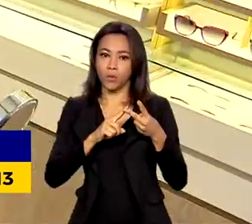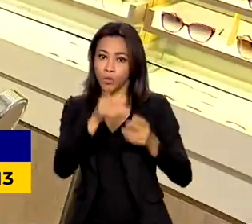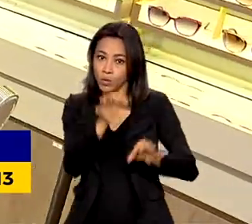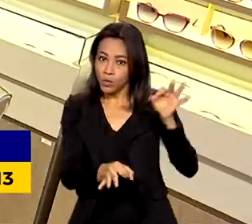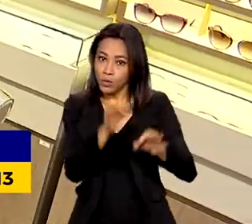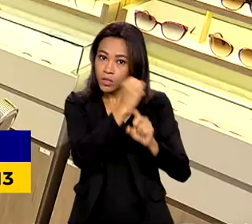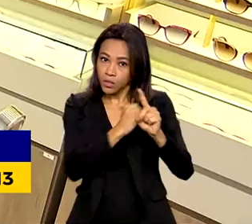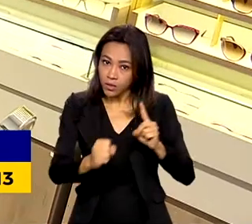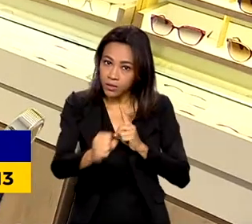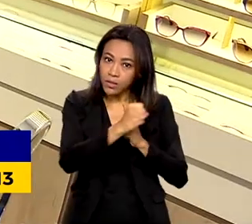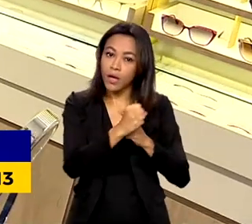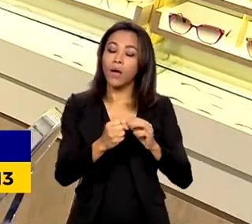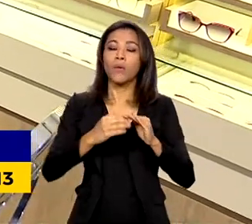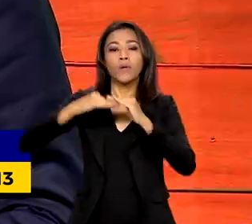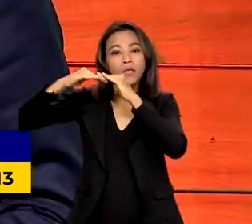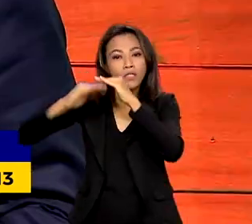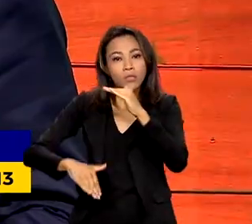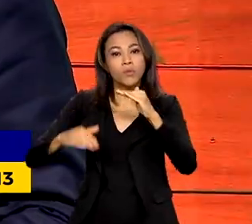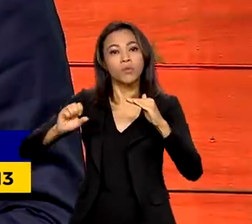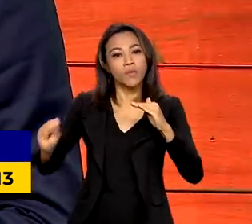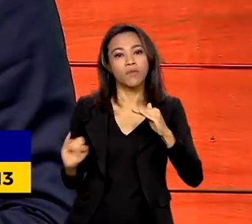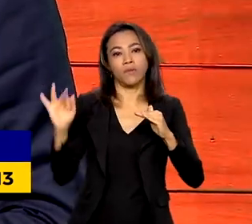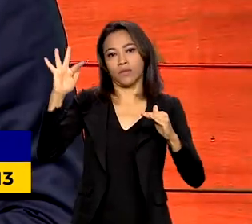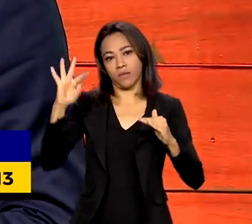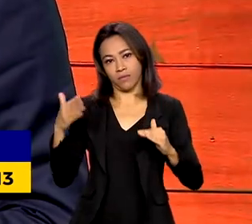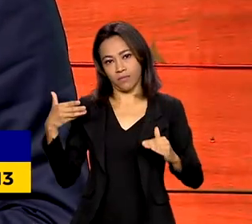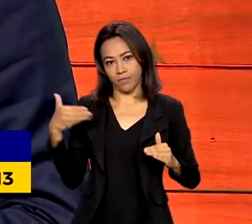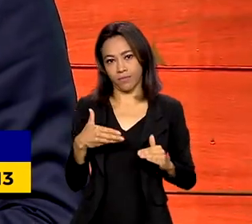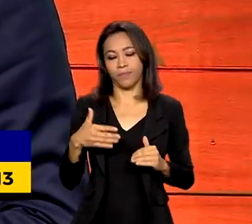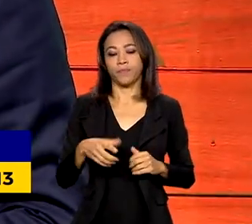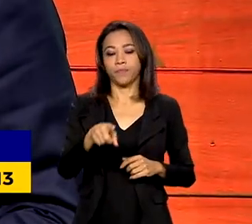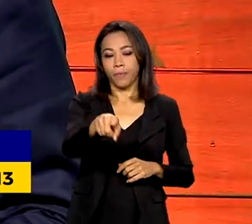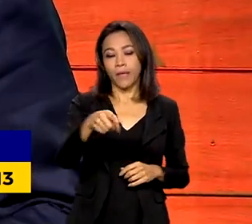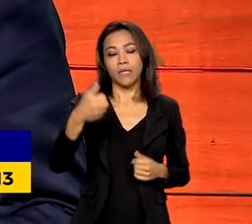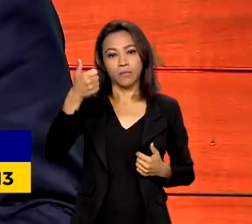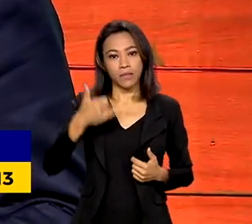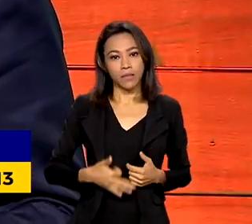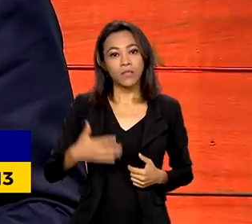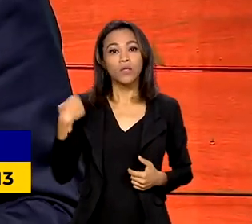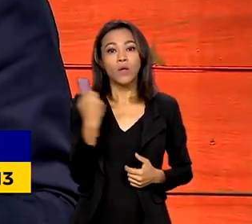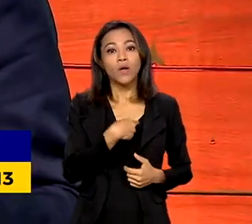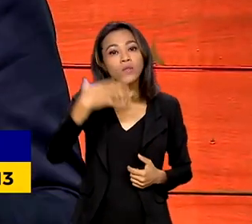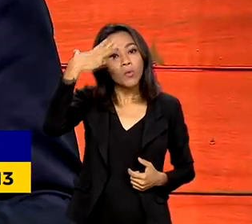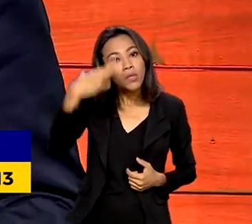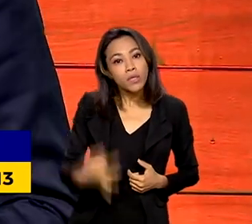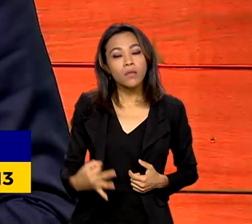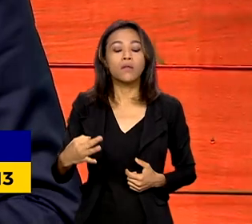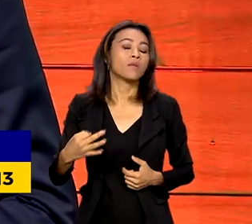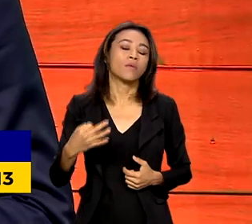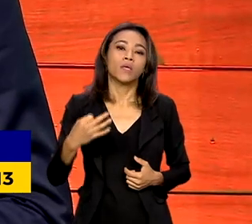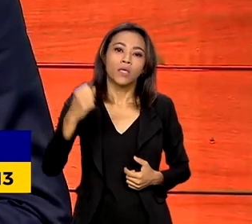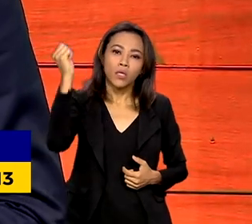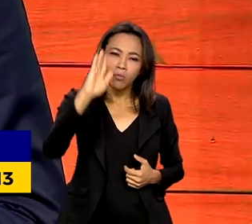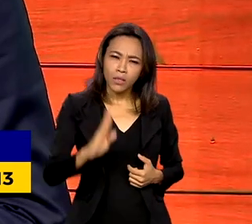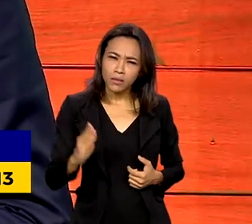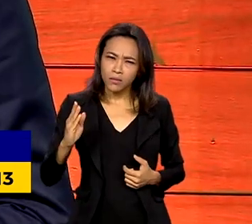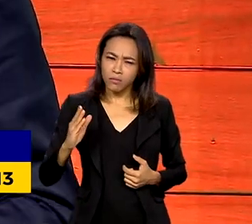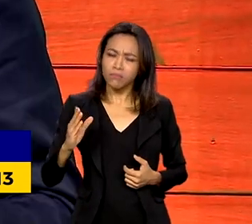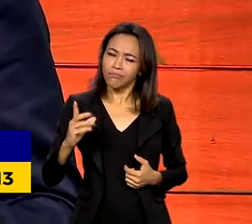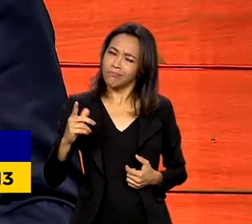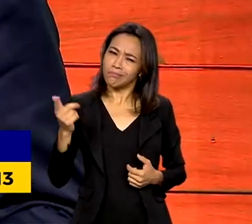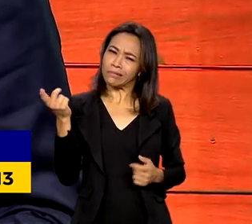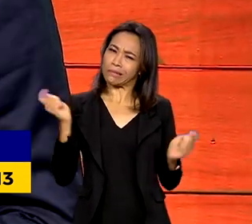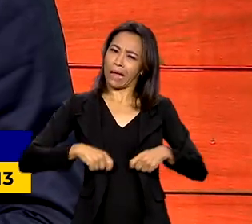e baixas taxas de inflação. E nós entendemos que o Brasil tem tudo para, num ambiente muito adverso,